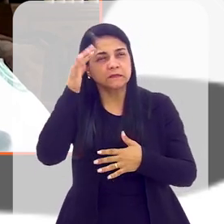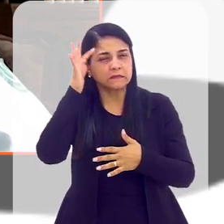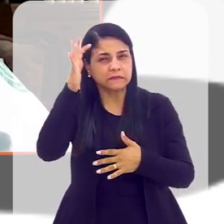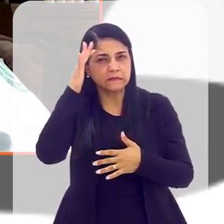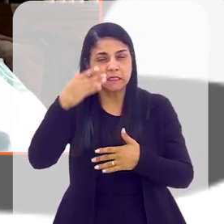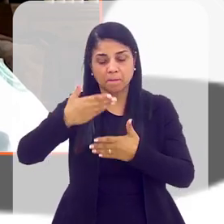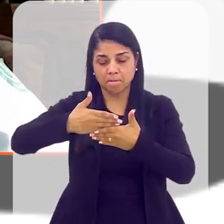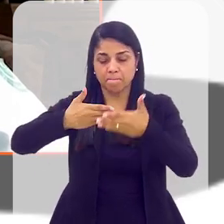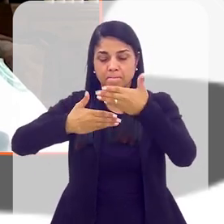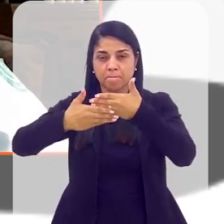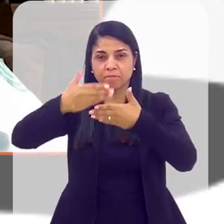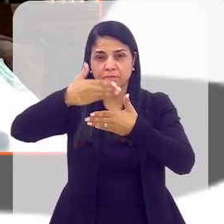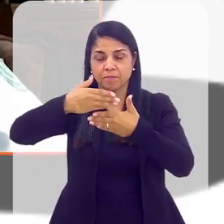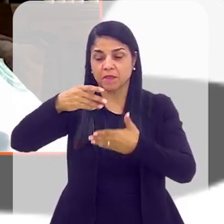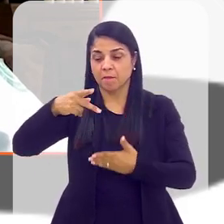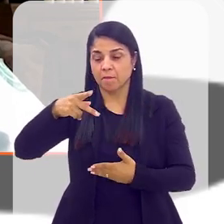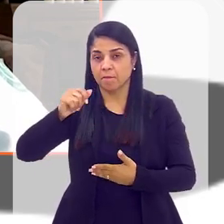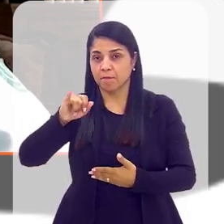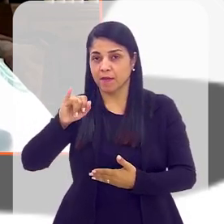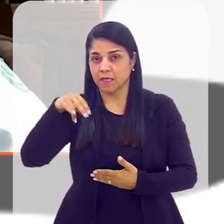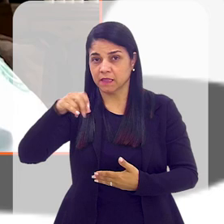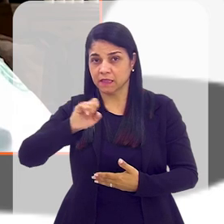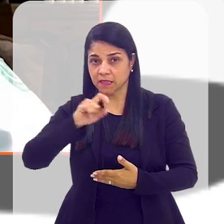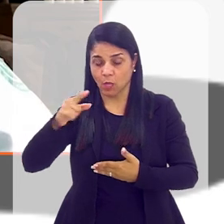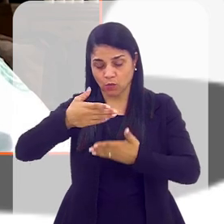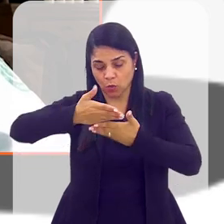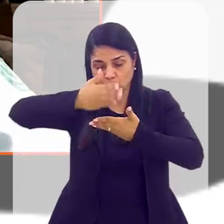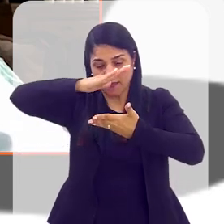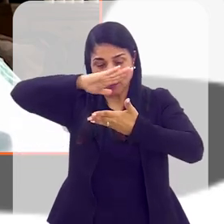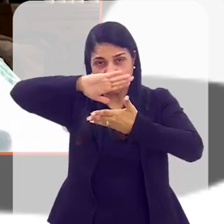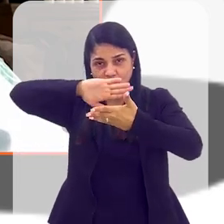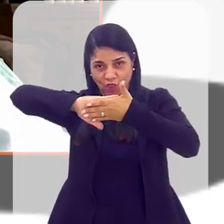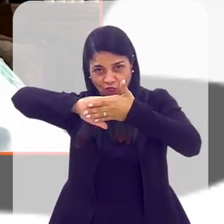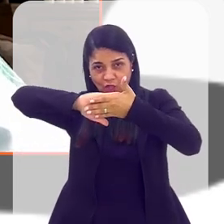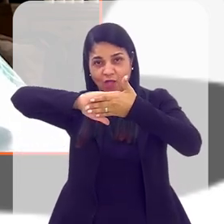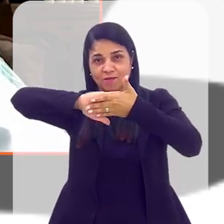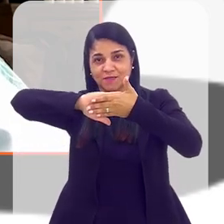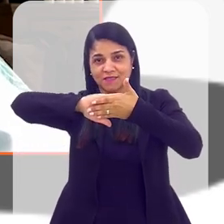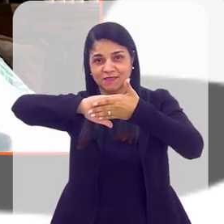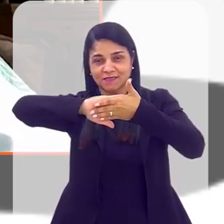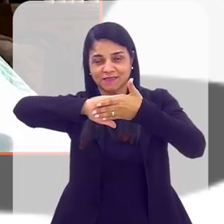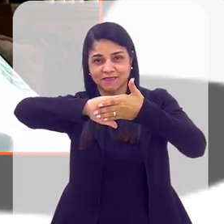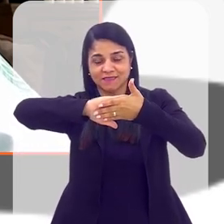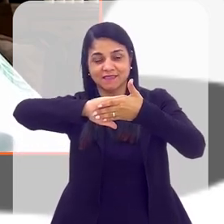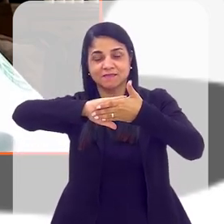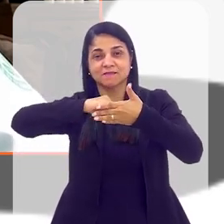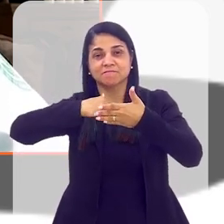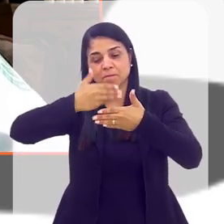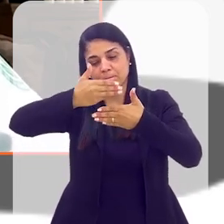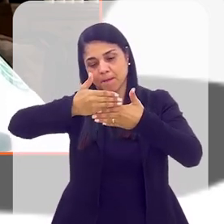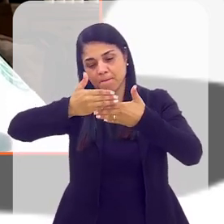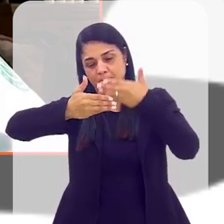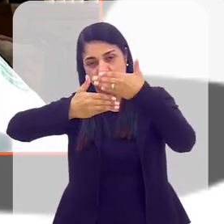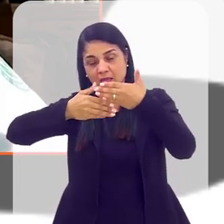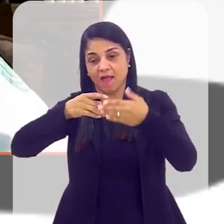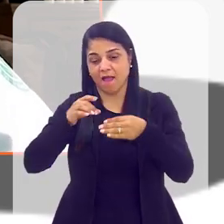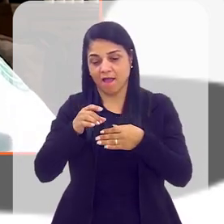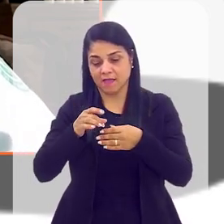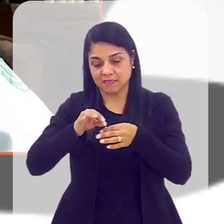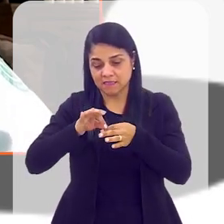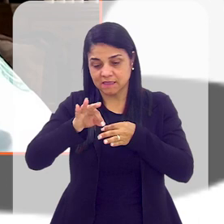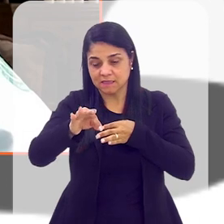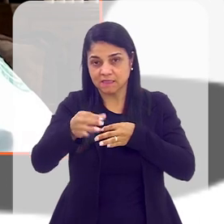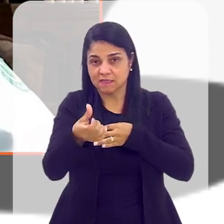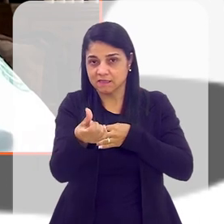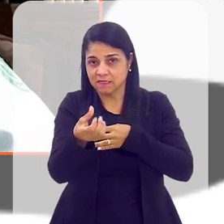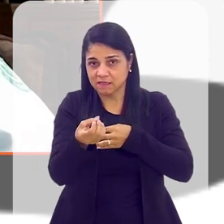essas dobras, que elas formam, em vez de ter aqueles montantes, nós temos uma dobra especial no painel que forma como se fossem esses montantes a cada 60 centímetros.